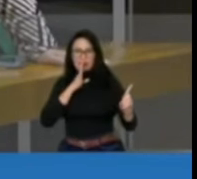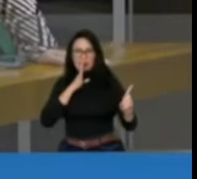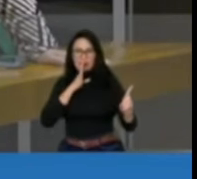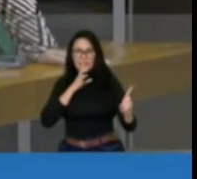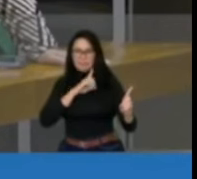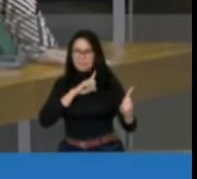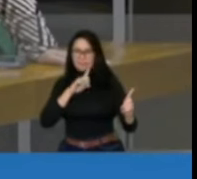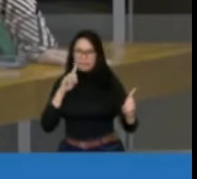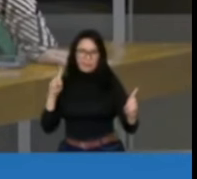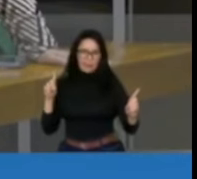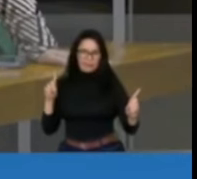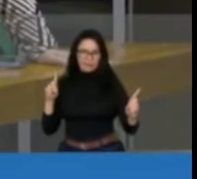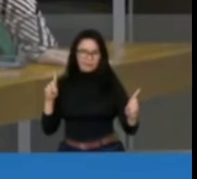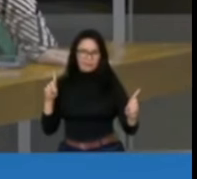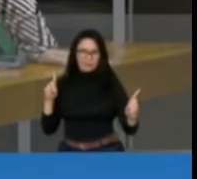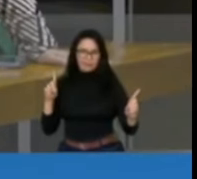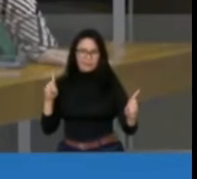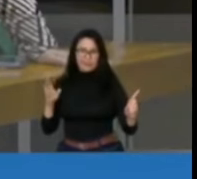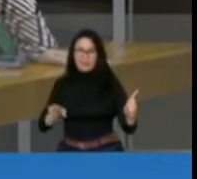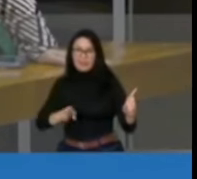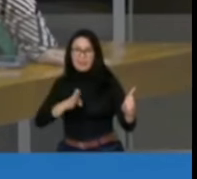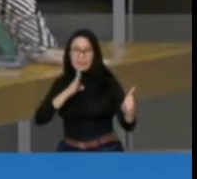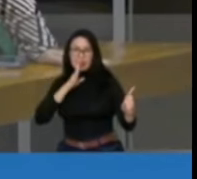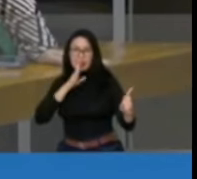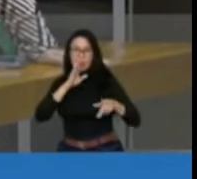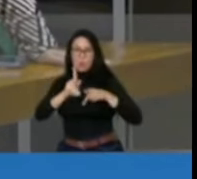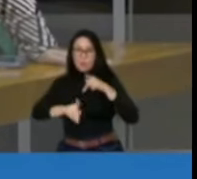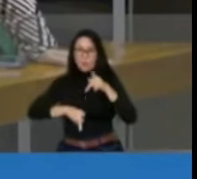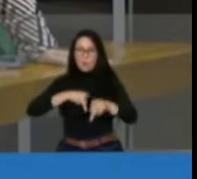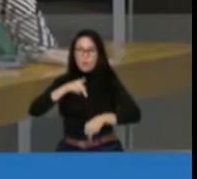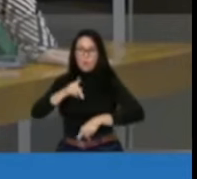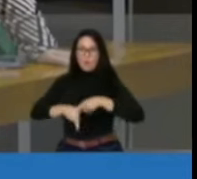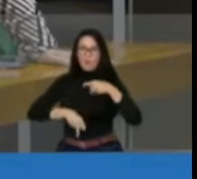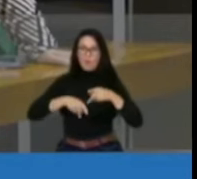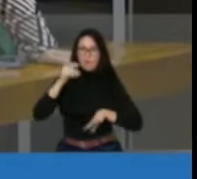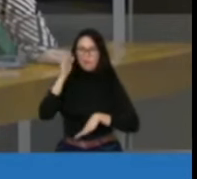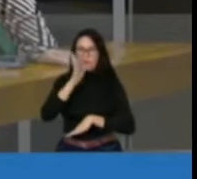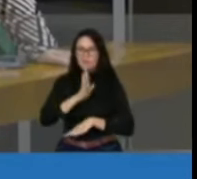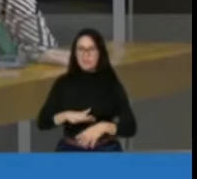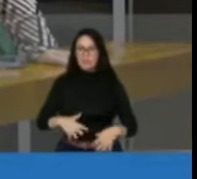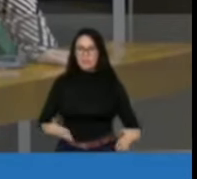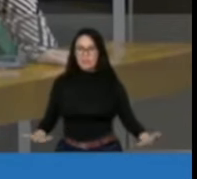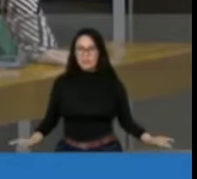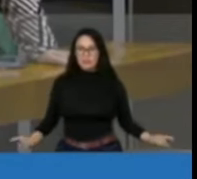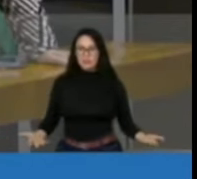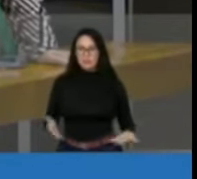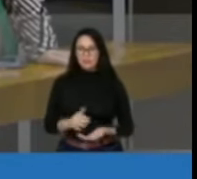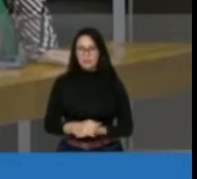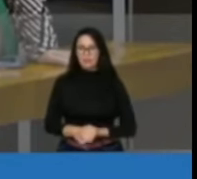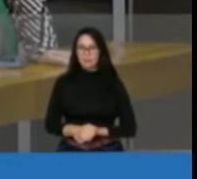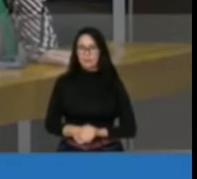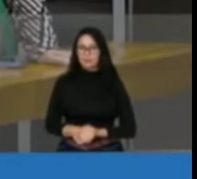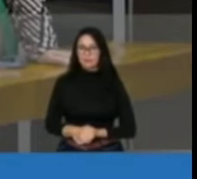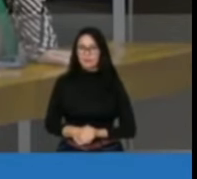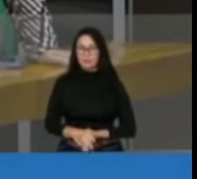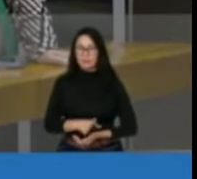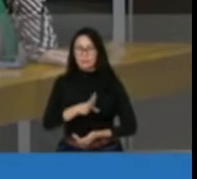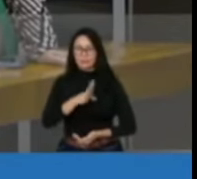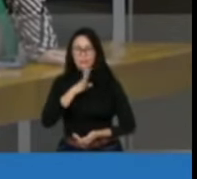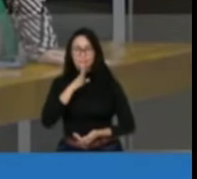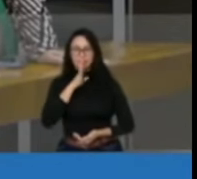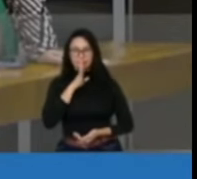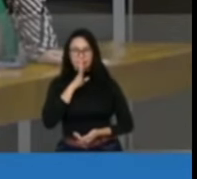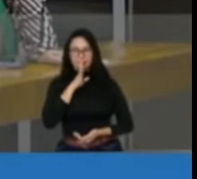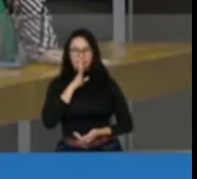o que se está querendo é calar a nação brasileira o que se está buscando é silenciar